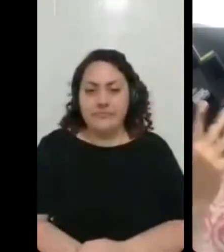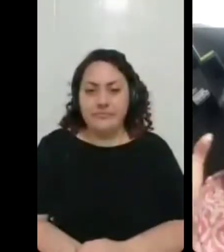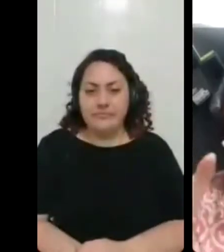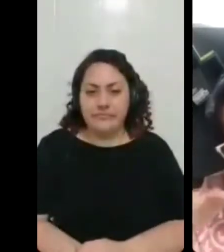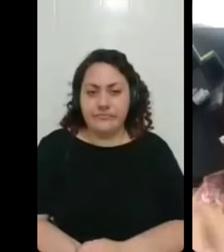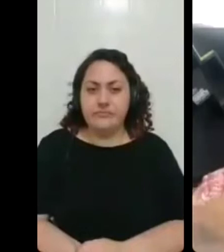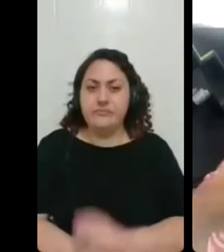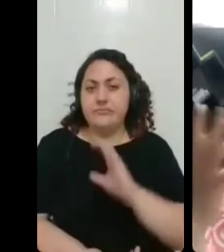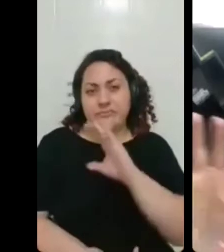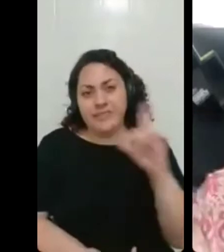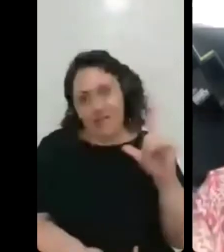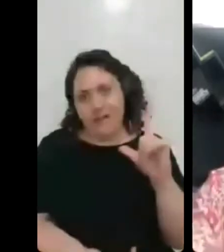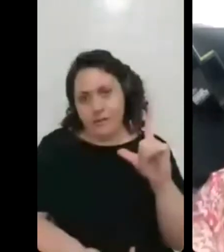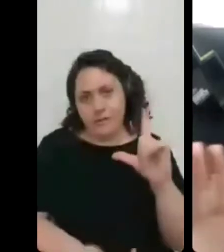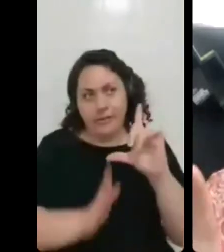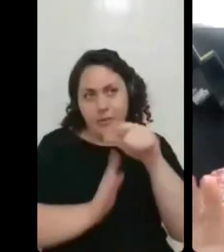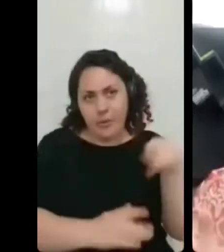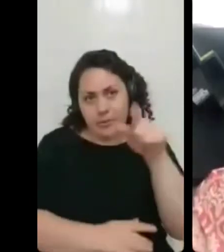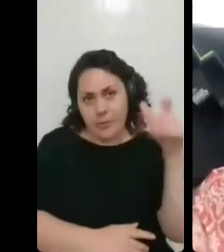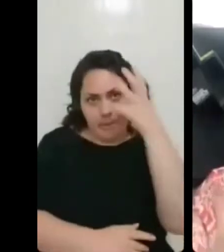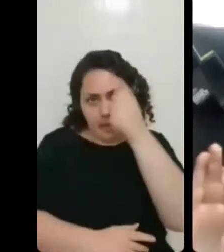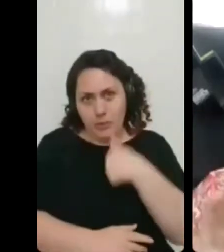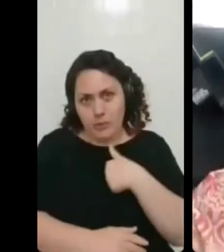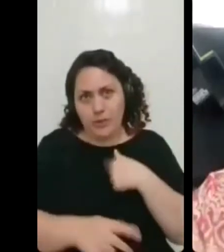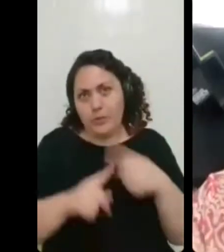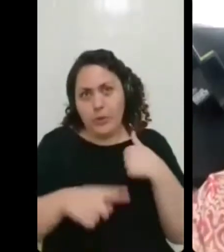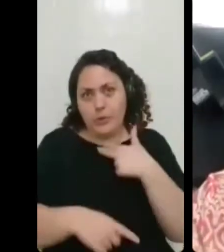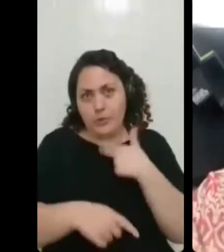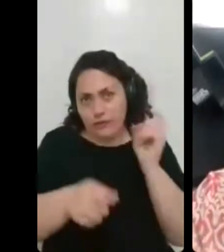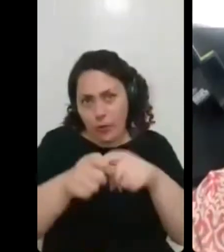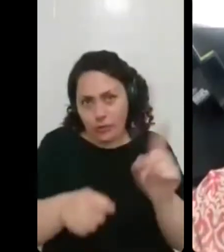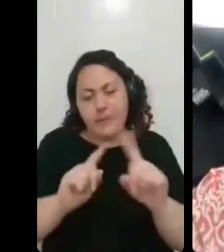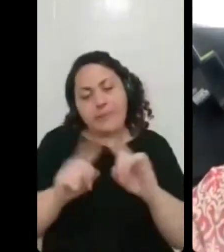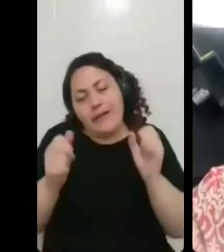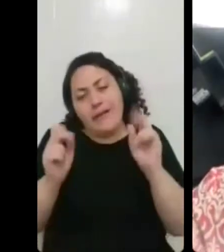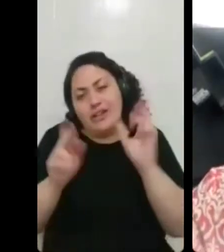que eu não devia ter ido mas já fui já passou e já aconteceu